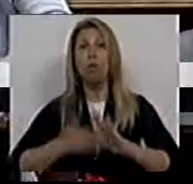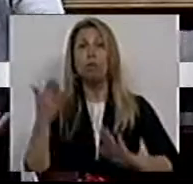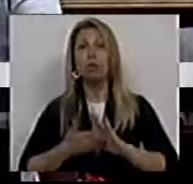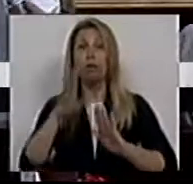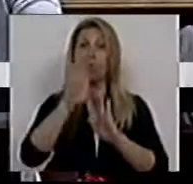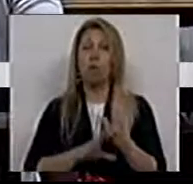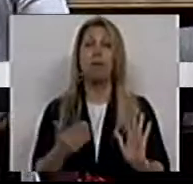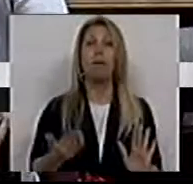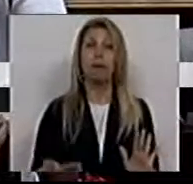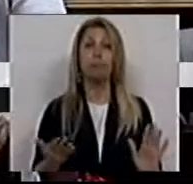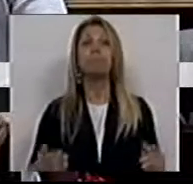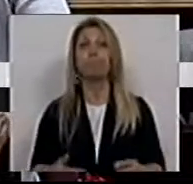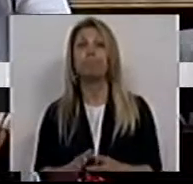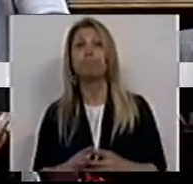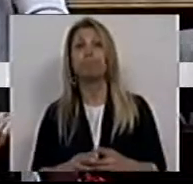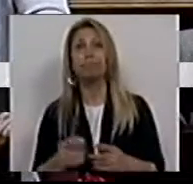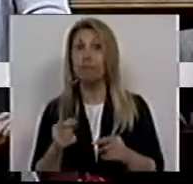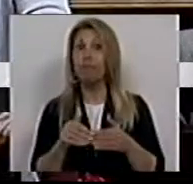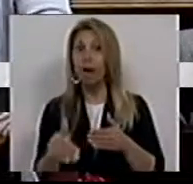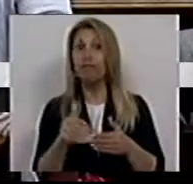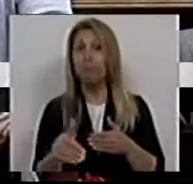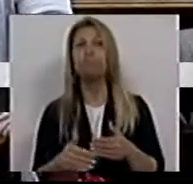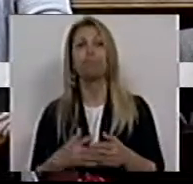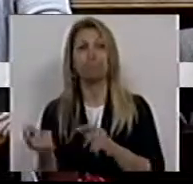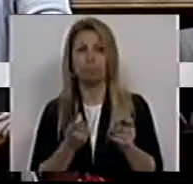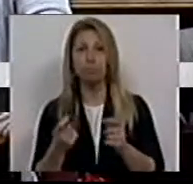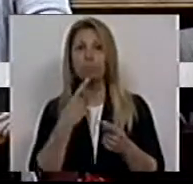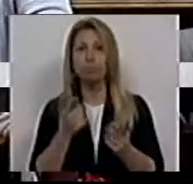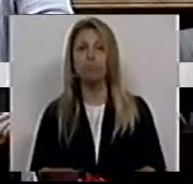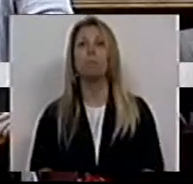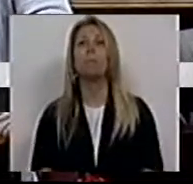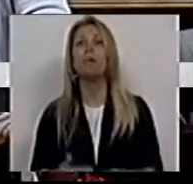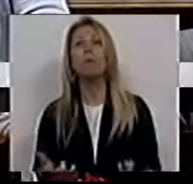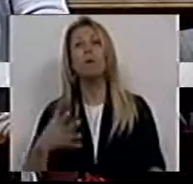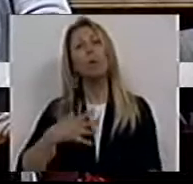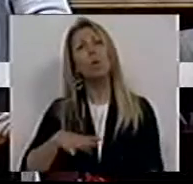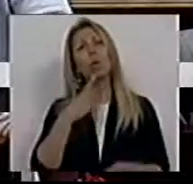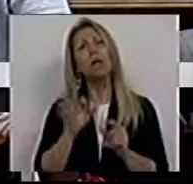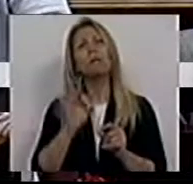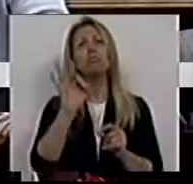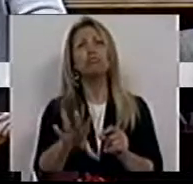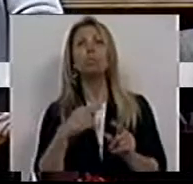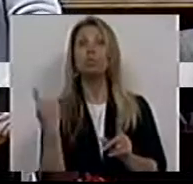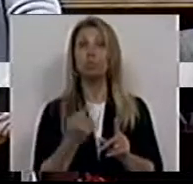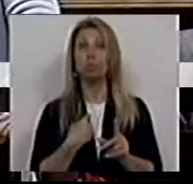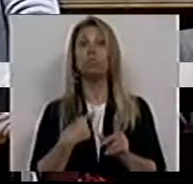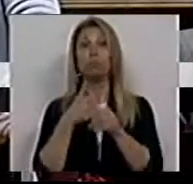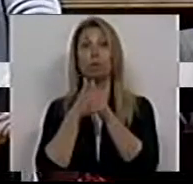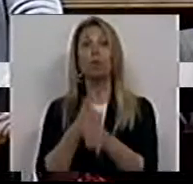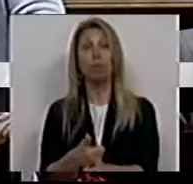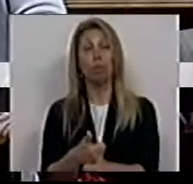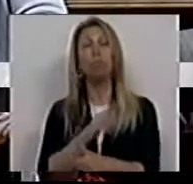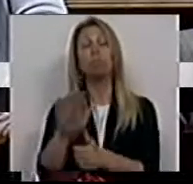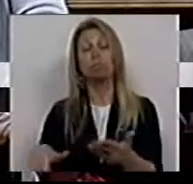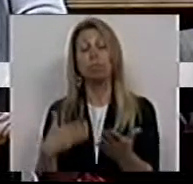condições porventura para a trazer daqui a muito pouco tempo. Em todo o caso, eu queria dar nota de que nós acompanhamos esta